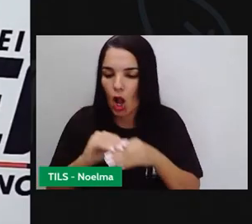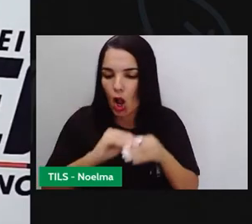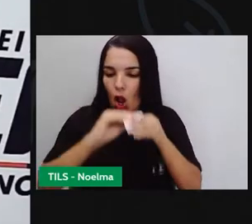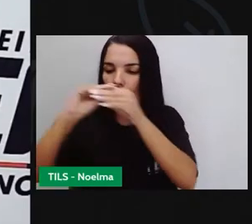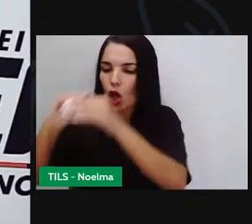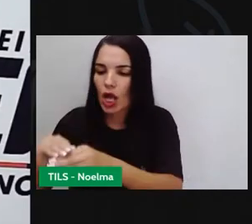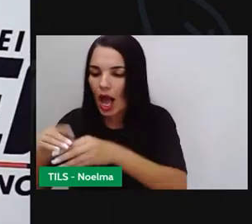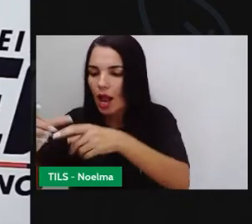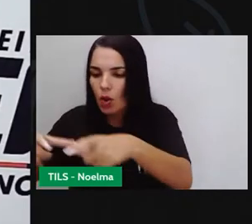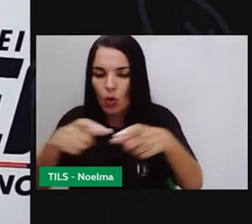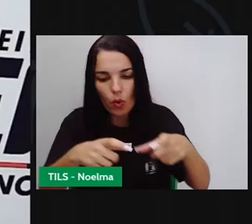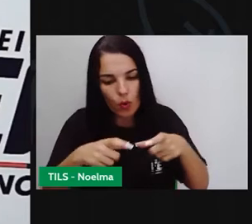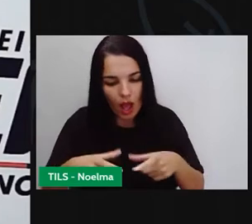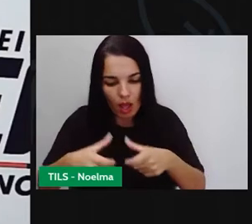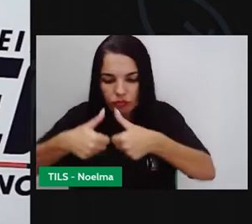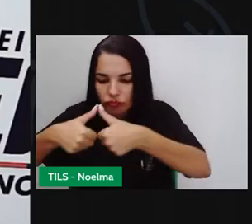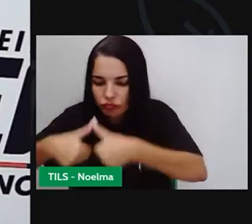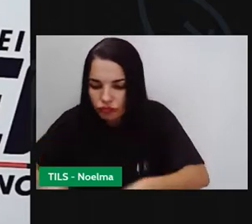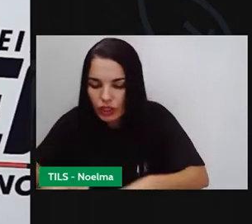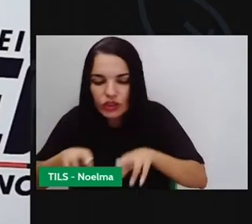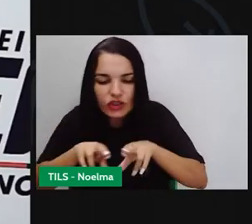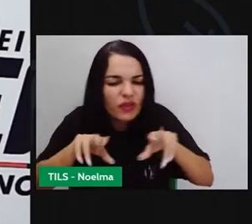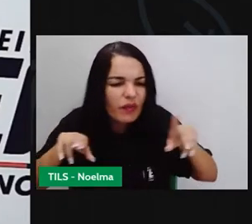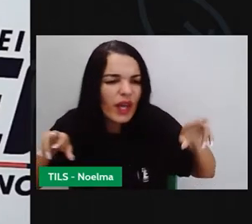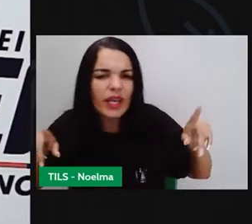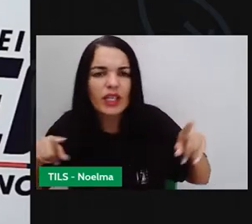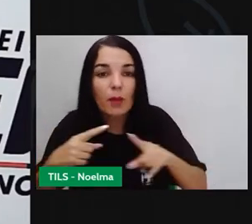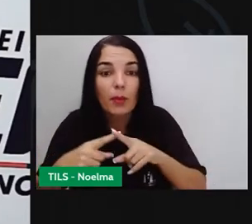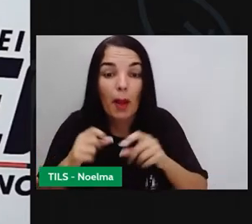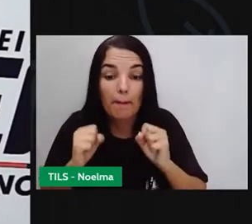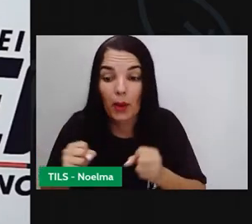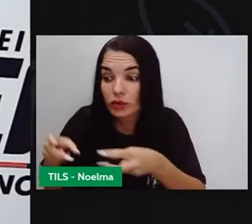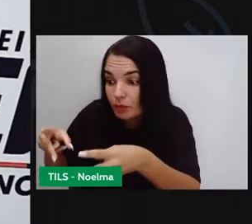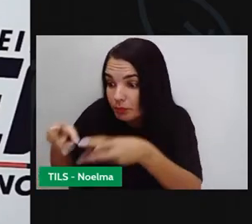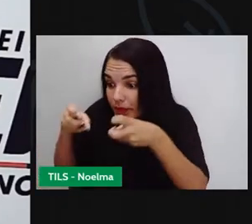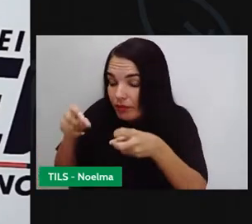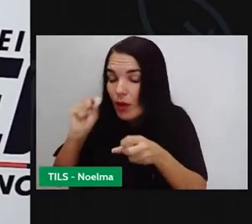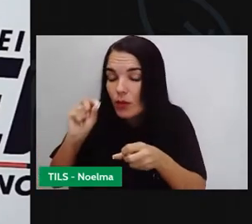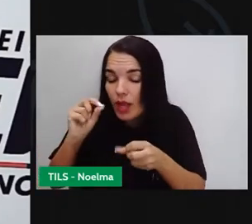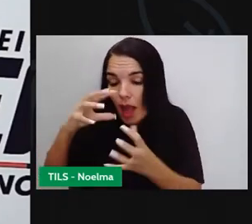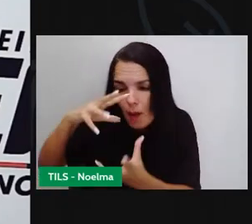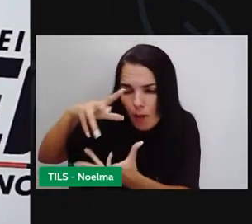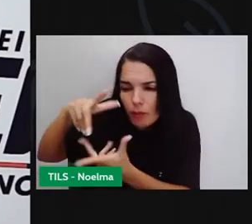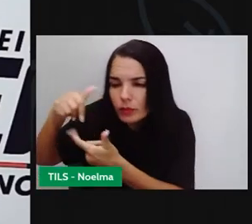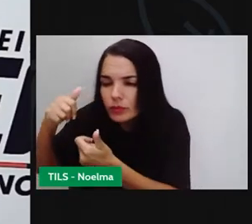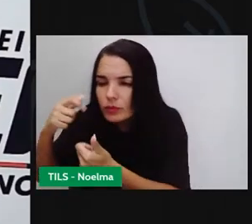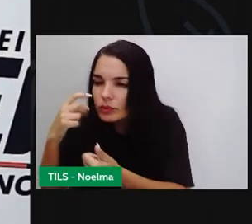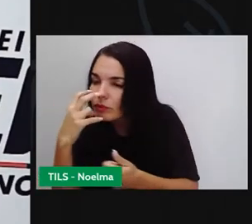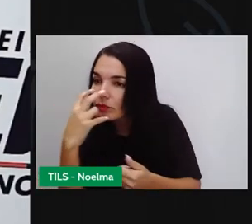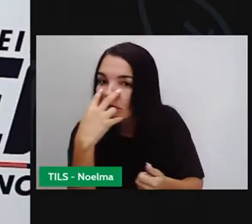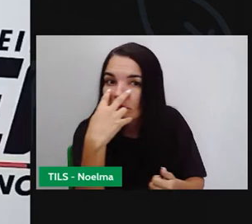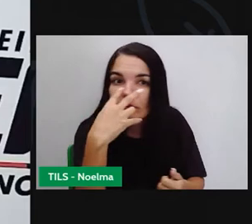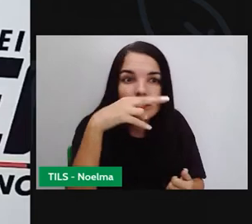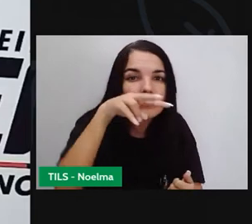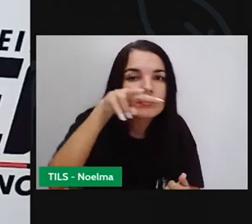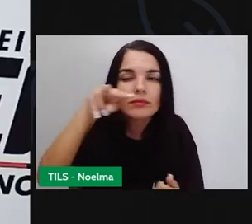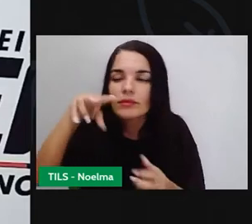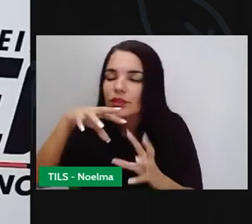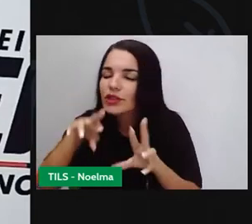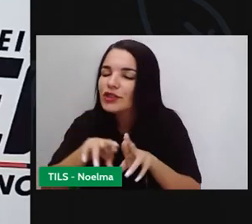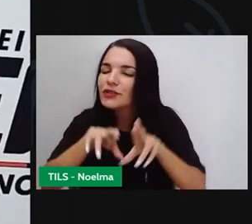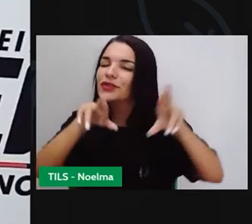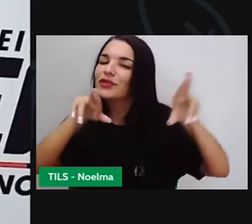muito diferentes do que estamos, possibilitando que vejamos o mundo por outros olhos. Então,